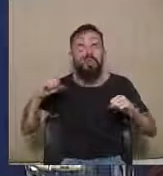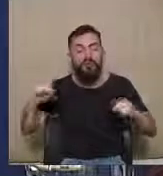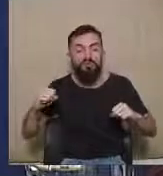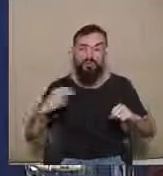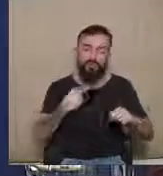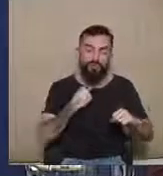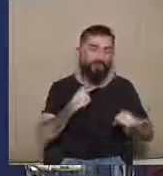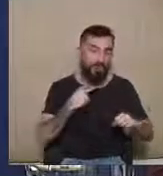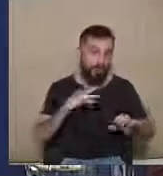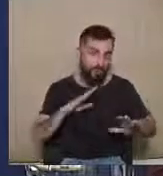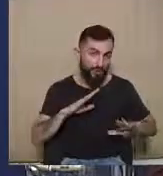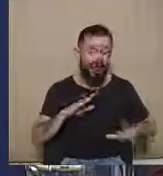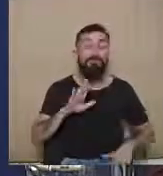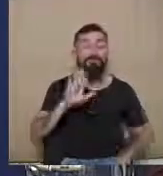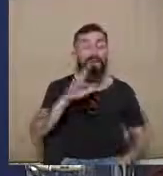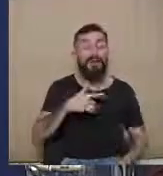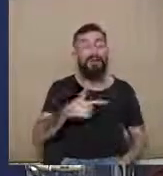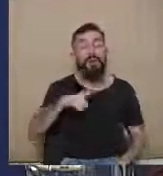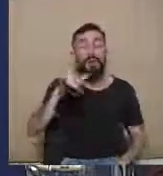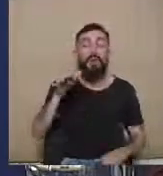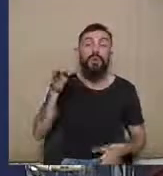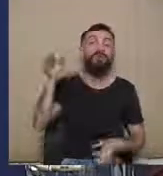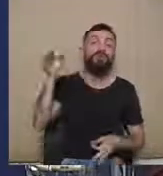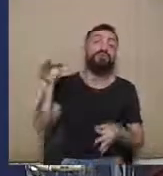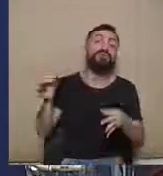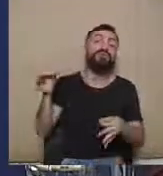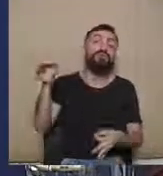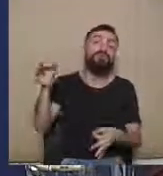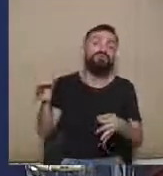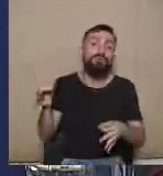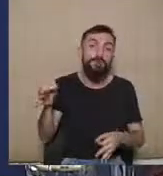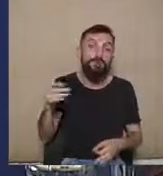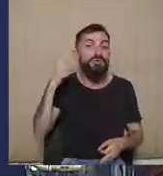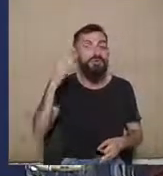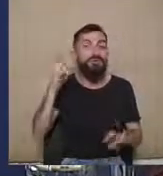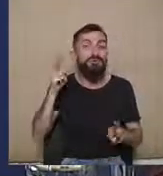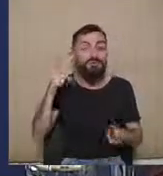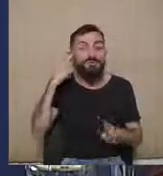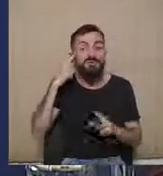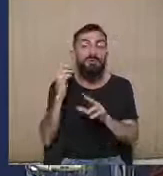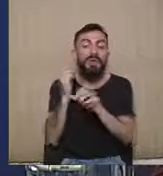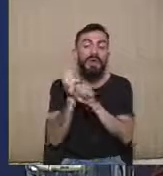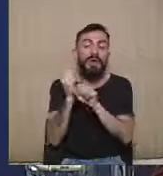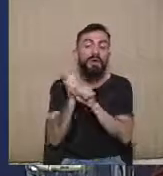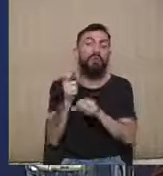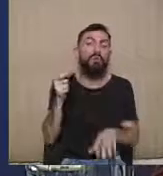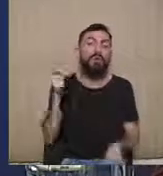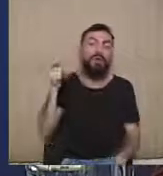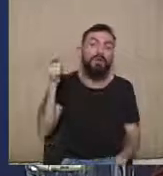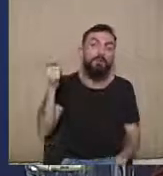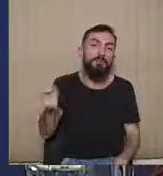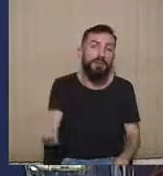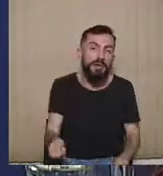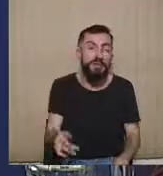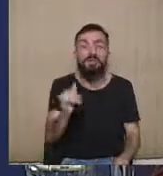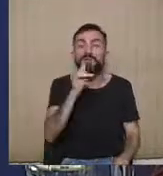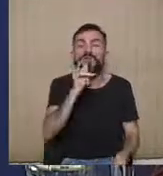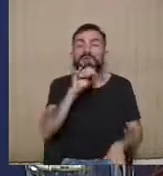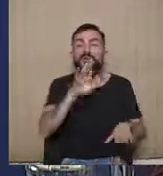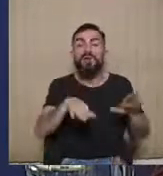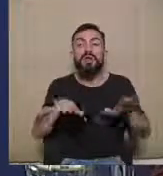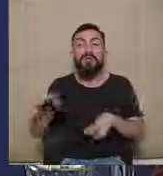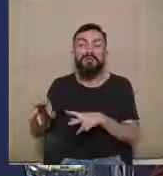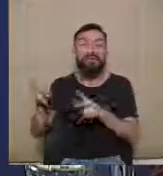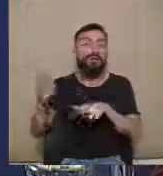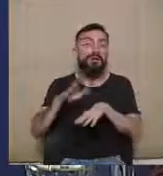mas para outros casos esse juízo vai compor lá a parte da dosimetria na pena, como é, por exemplo, o caso das condutas vedadas, em que há a